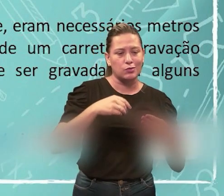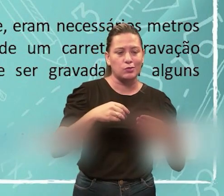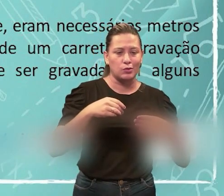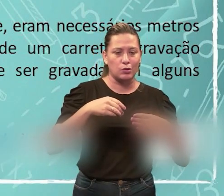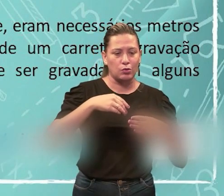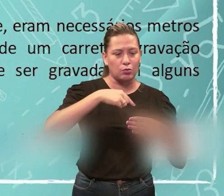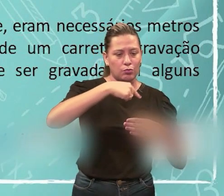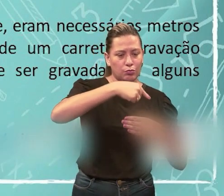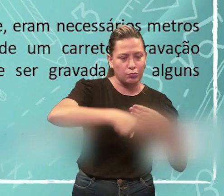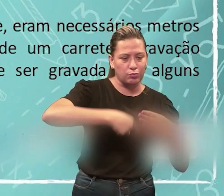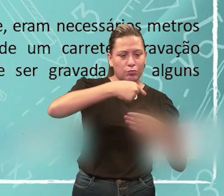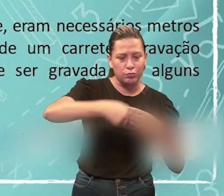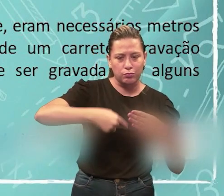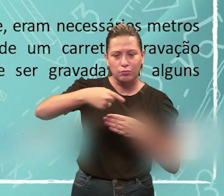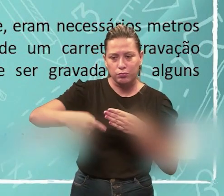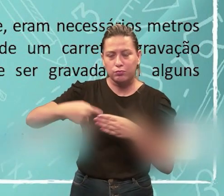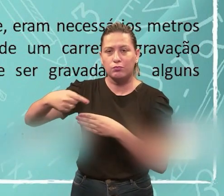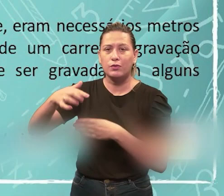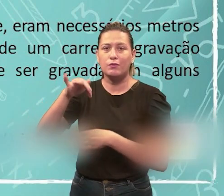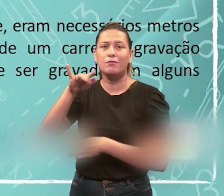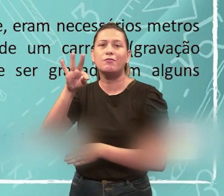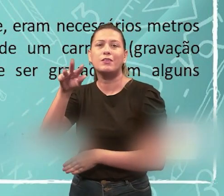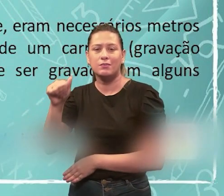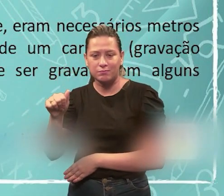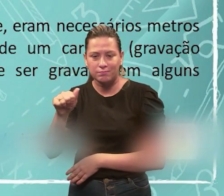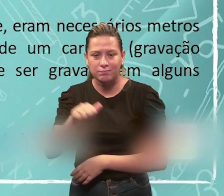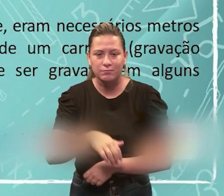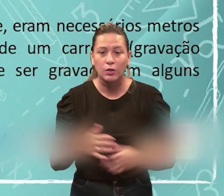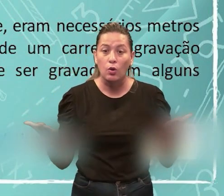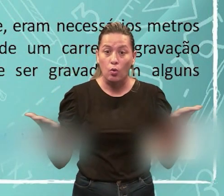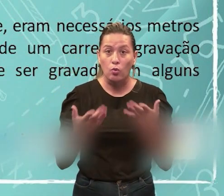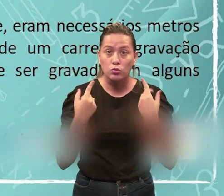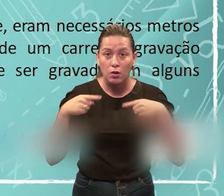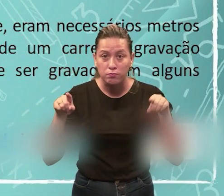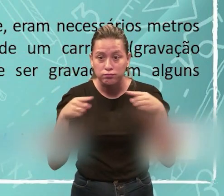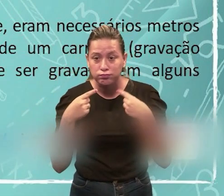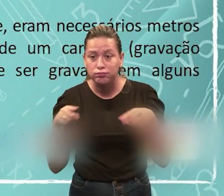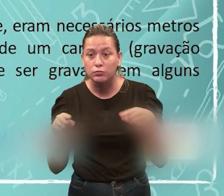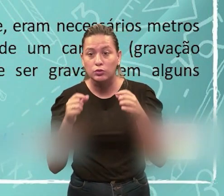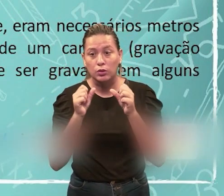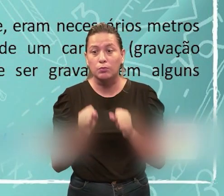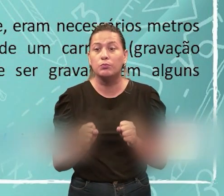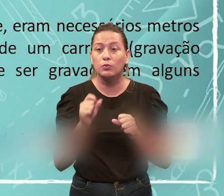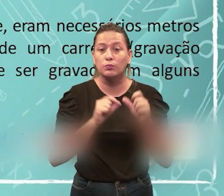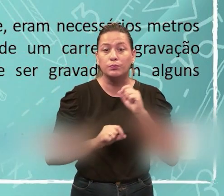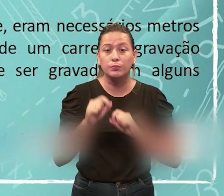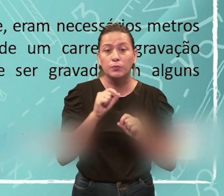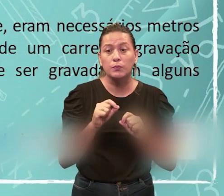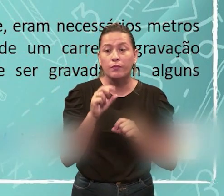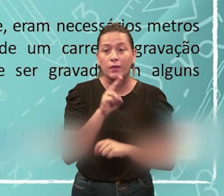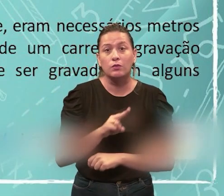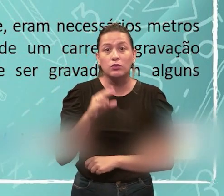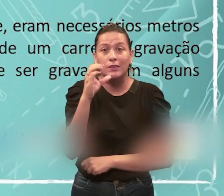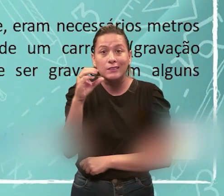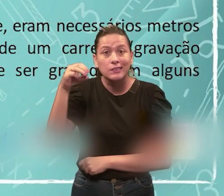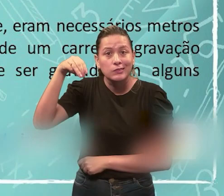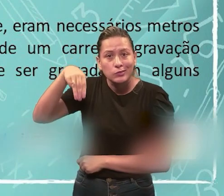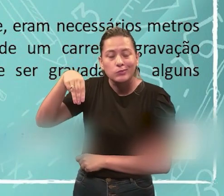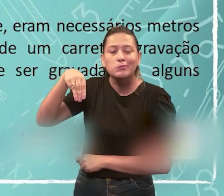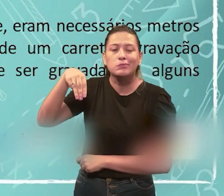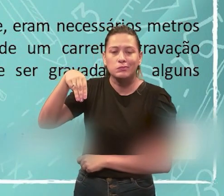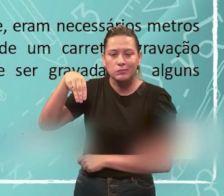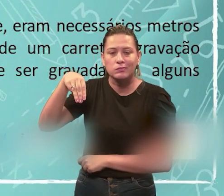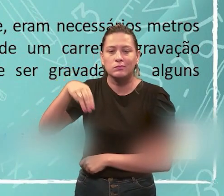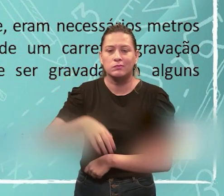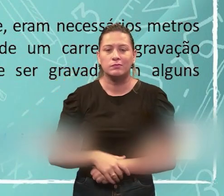carretel, né? Uma gravação analógica. Hoje, a mesma música, ela pode ser gravada em alguns centímetros. Centímetros, centímetros,